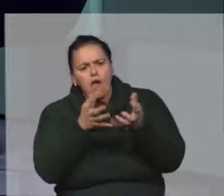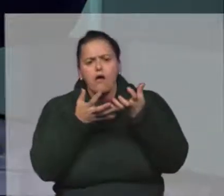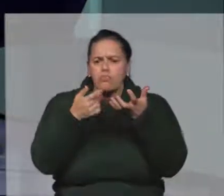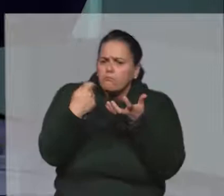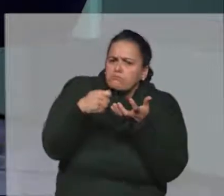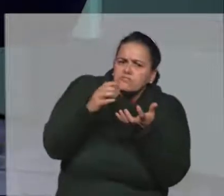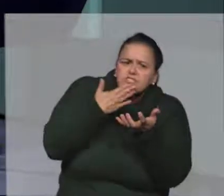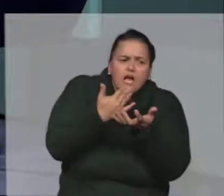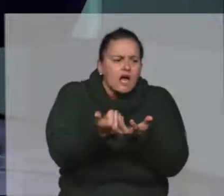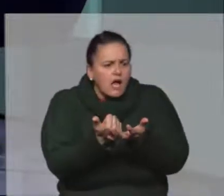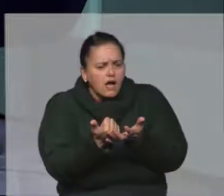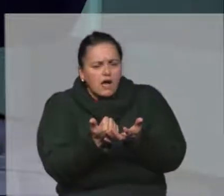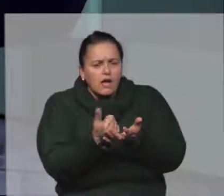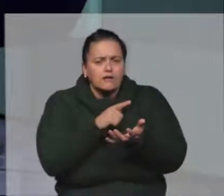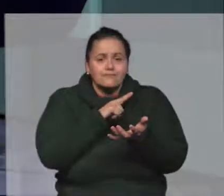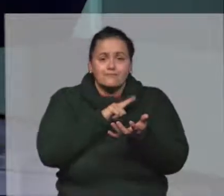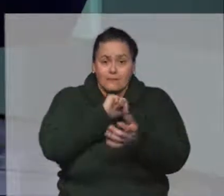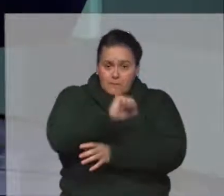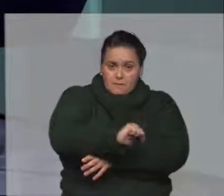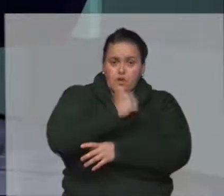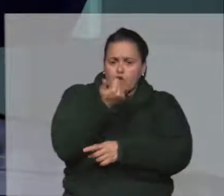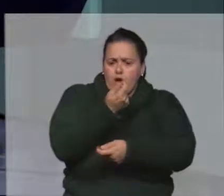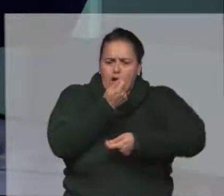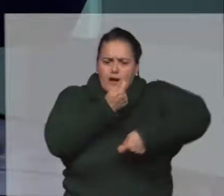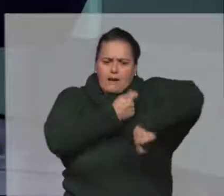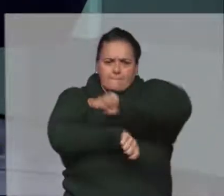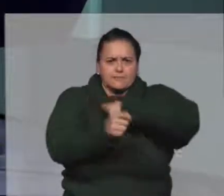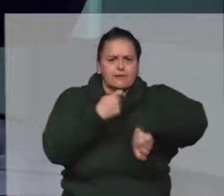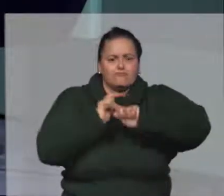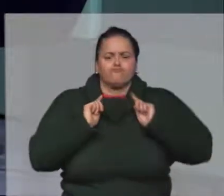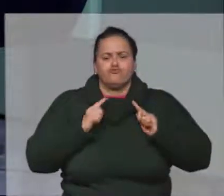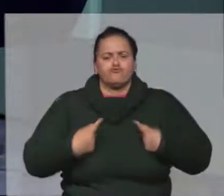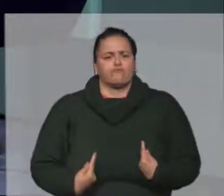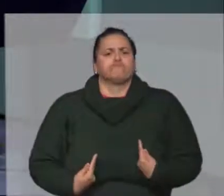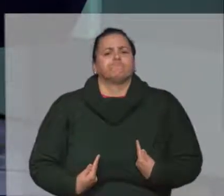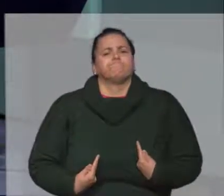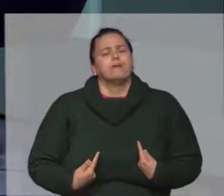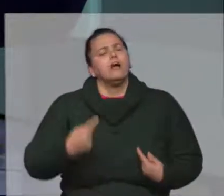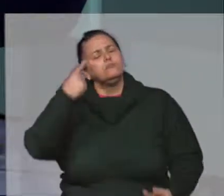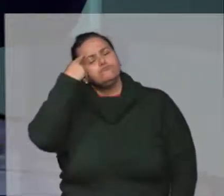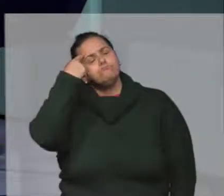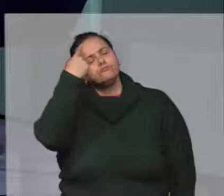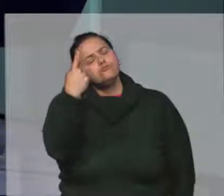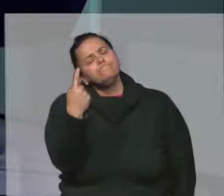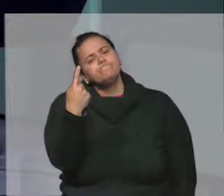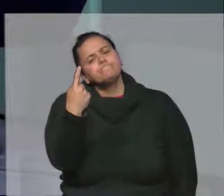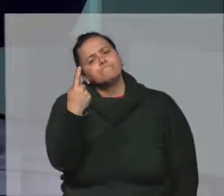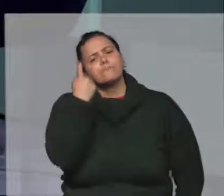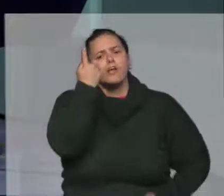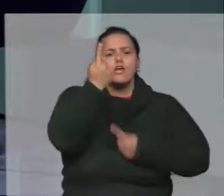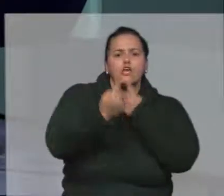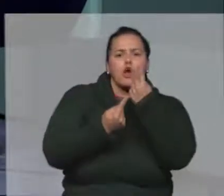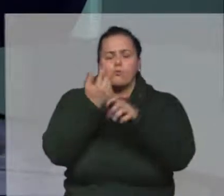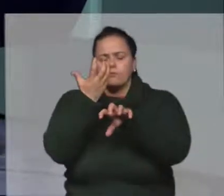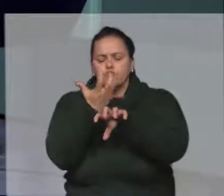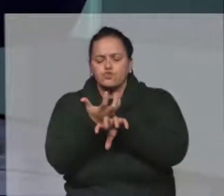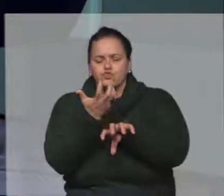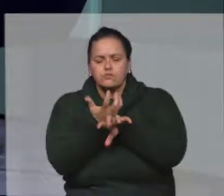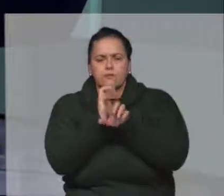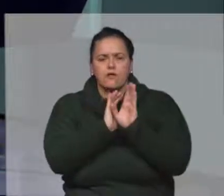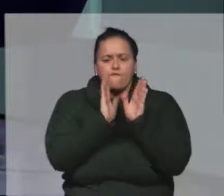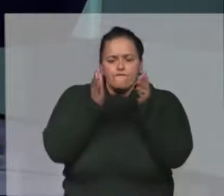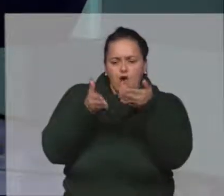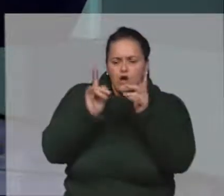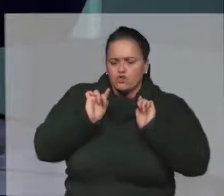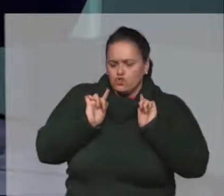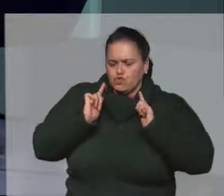as necessidades que esses profissionais têm hoje para melhorar a sua capacidade de gestão. Aí a gente pensou em algumas disciplinas